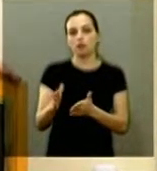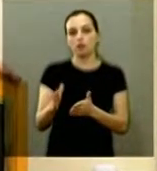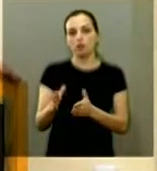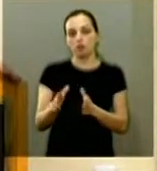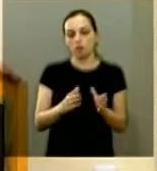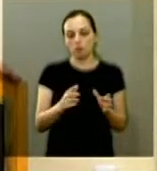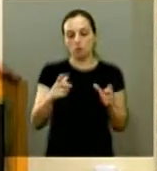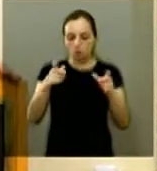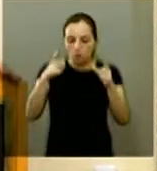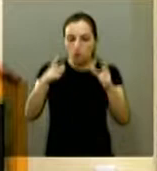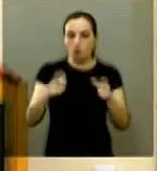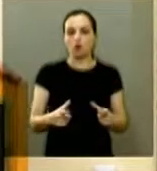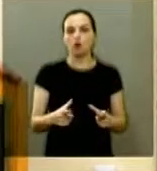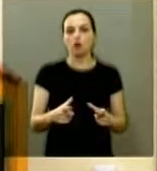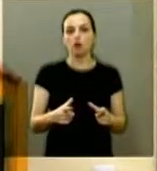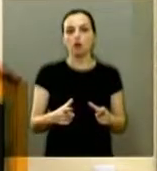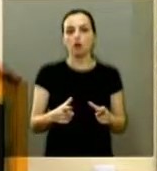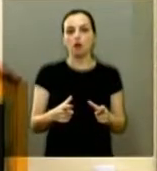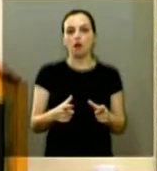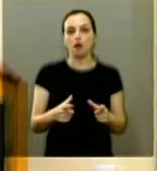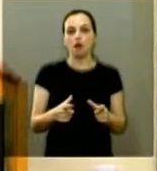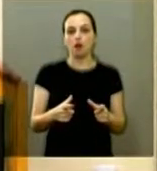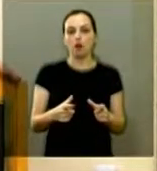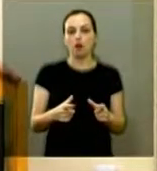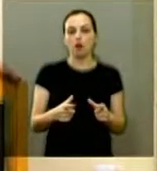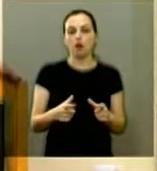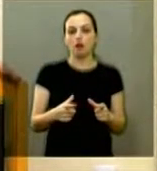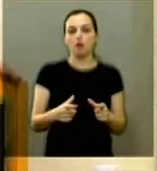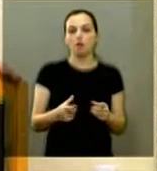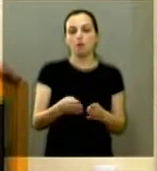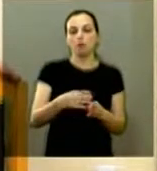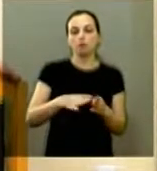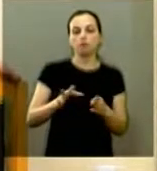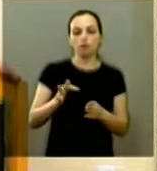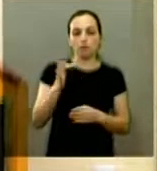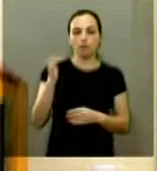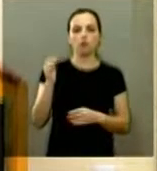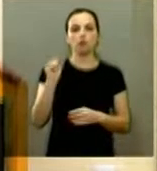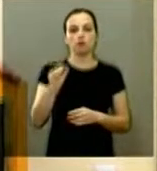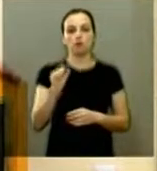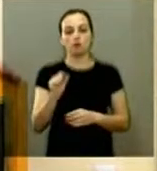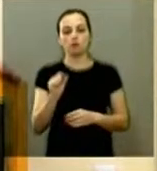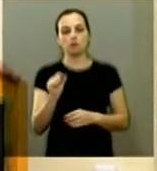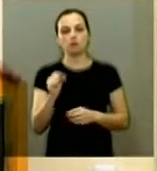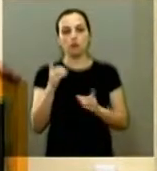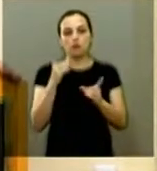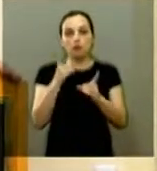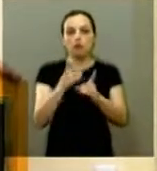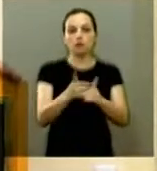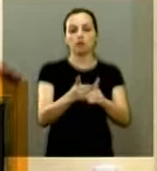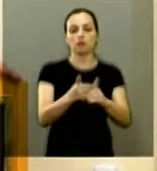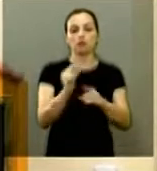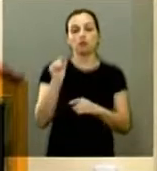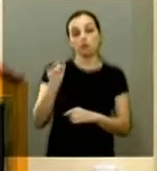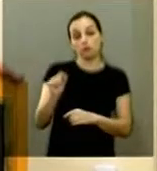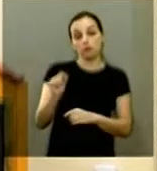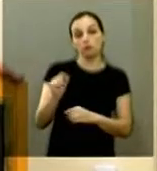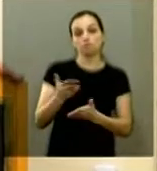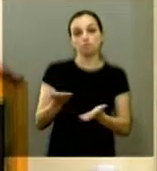vagas que tinha para a Câmara Federal mas mesmo assim democracia é isso e